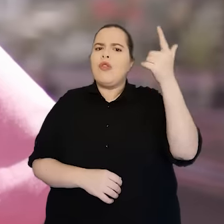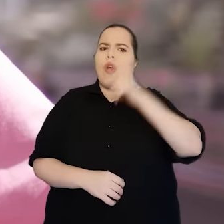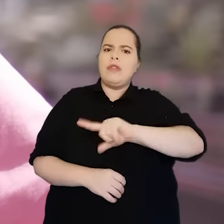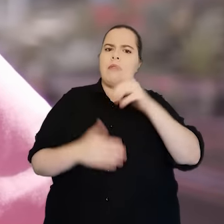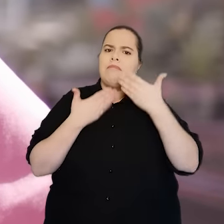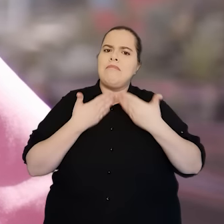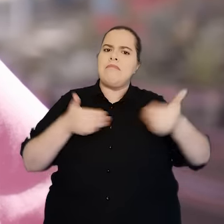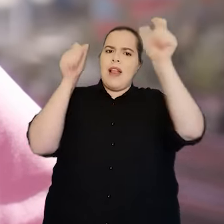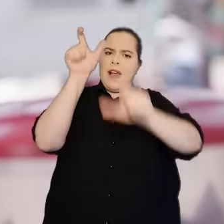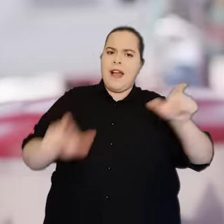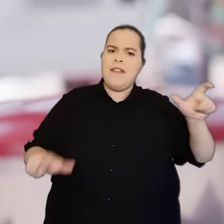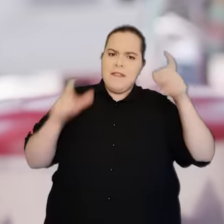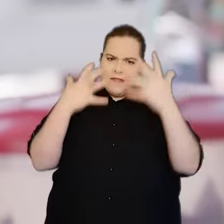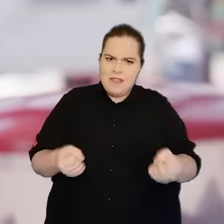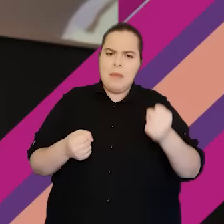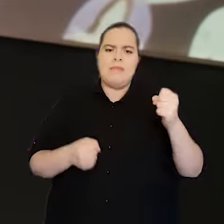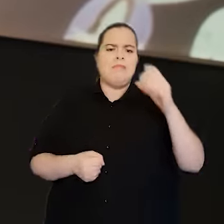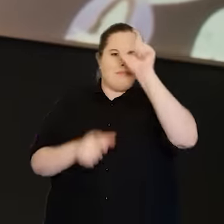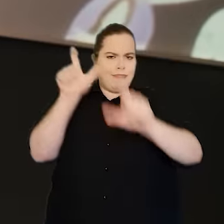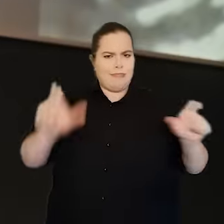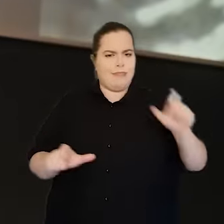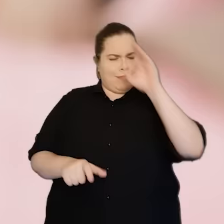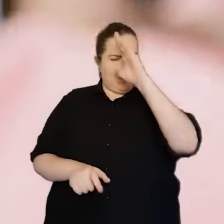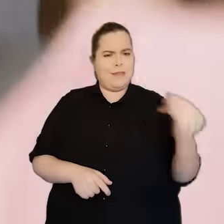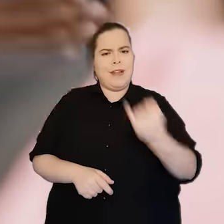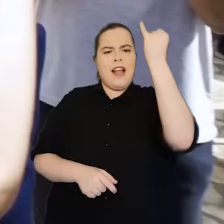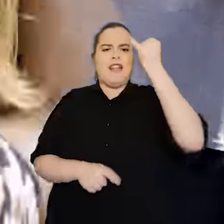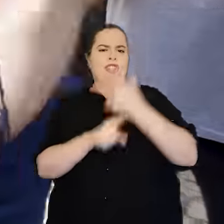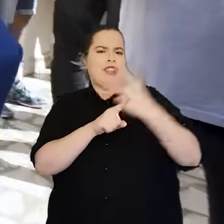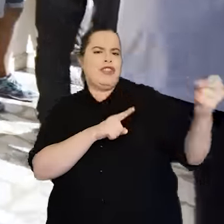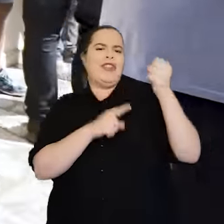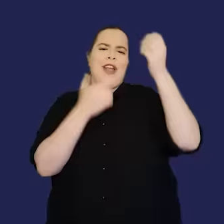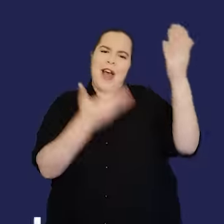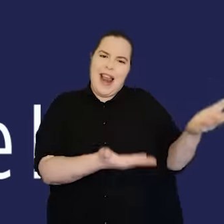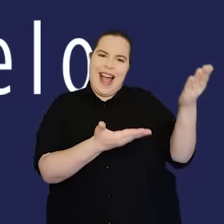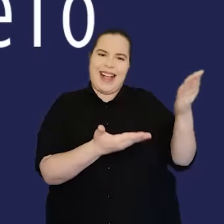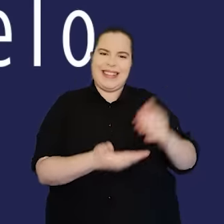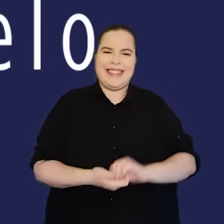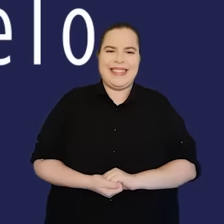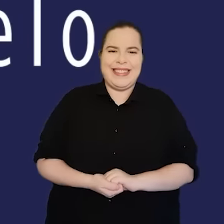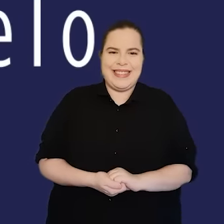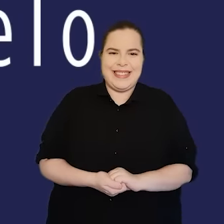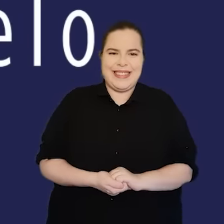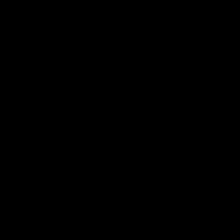futuro volte a sorrir pra nossa gente. Vamos colocar as pessoas em primeiro lugar. Nossa vencedora Amém. Amém. Amém. Amém.